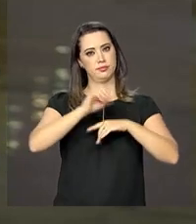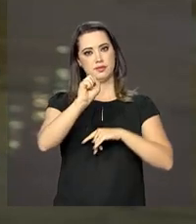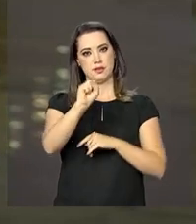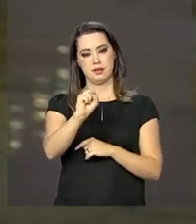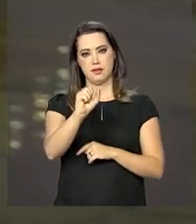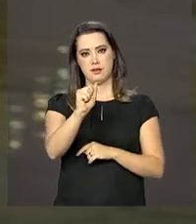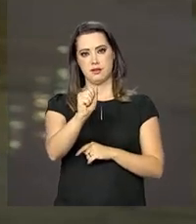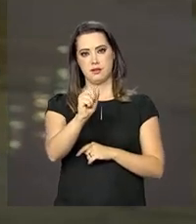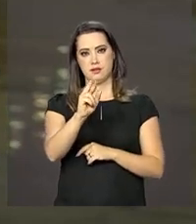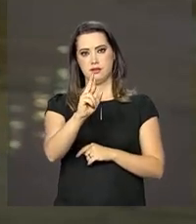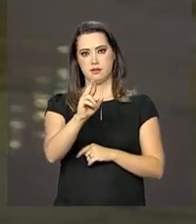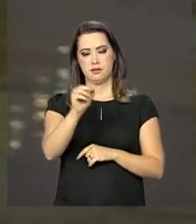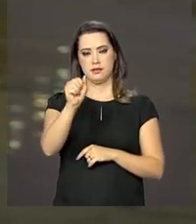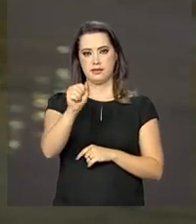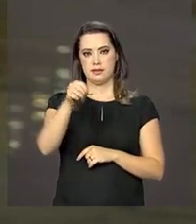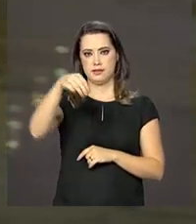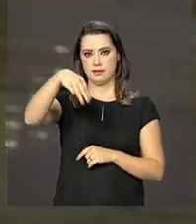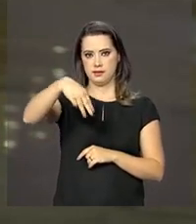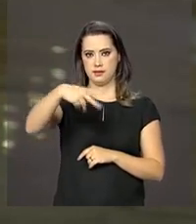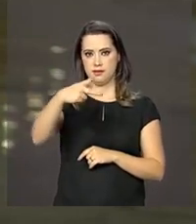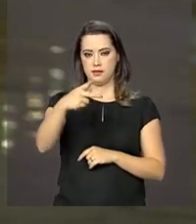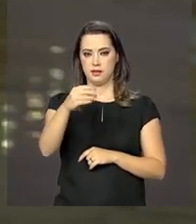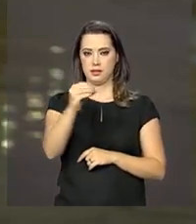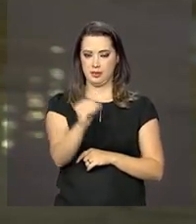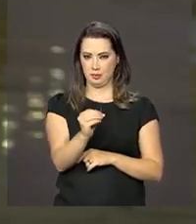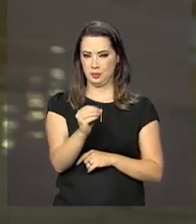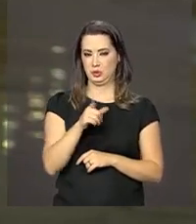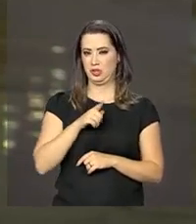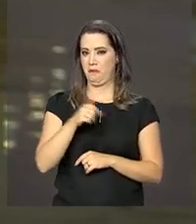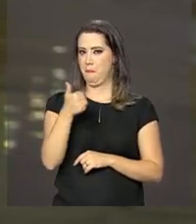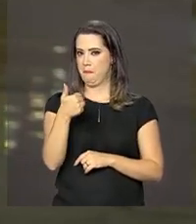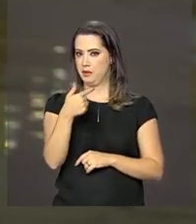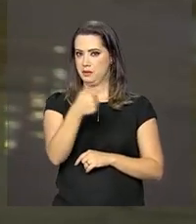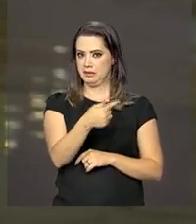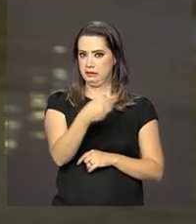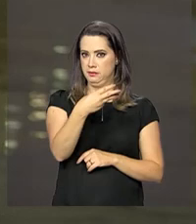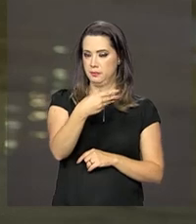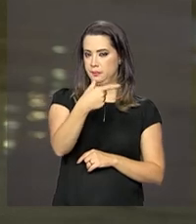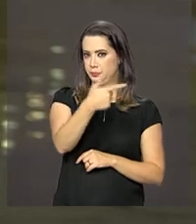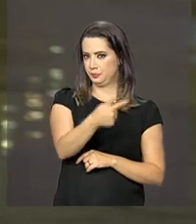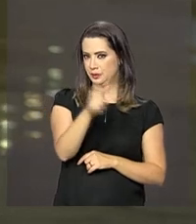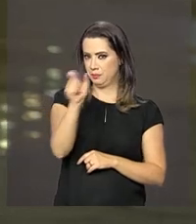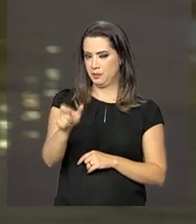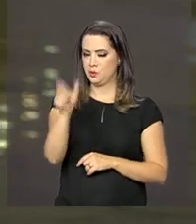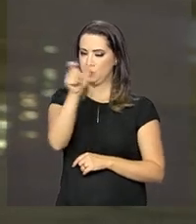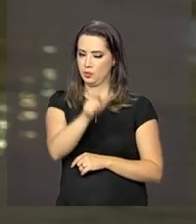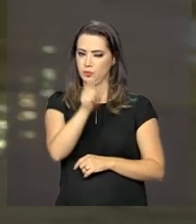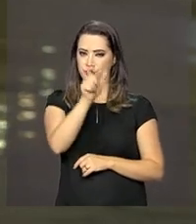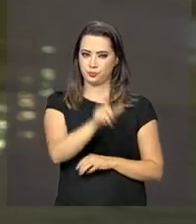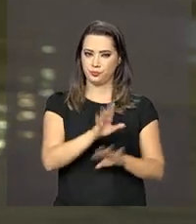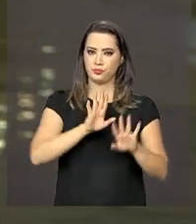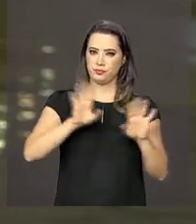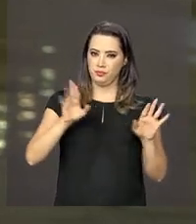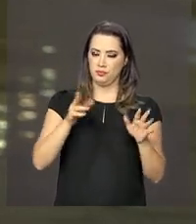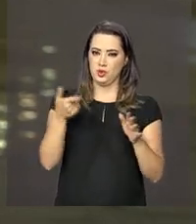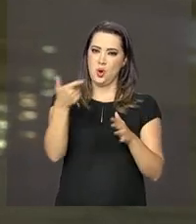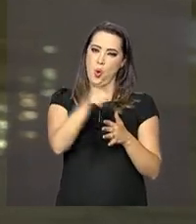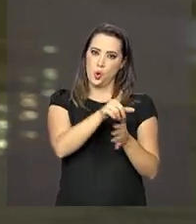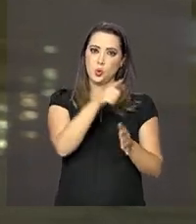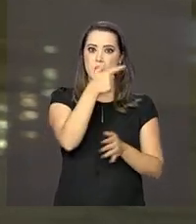.735 casos da doença, sendo que 7.812 que estão sob